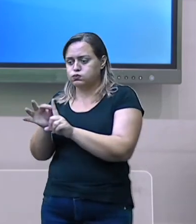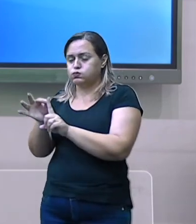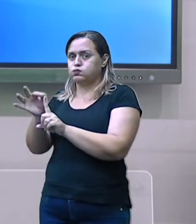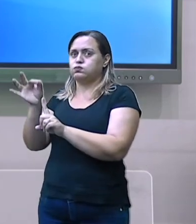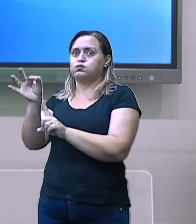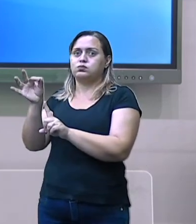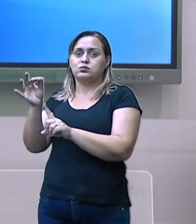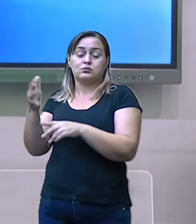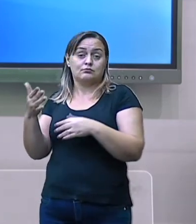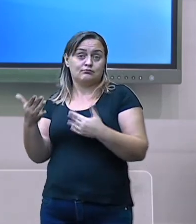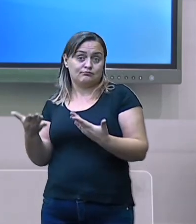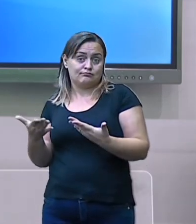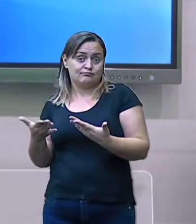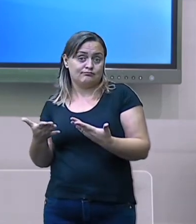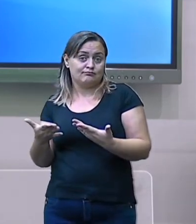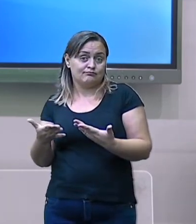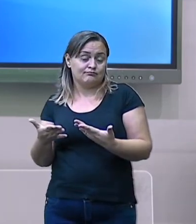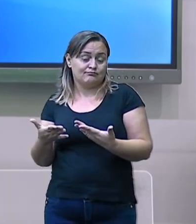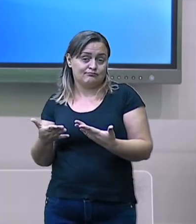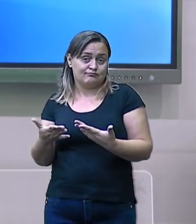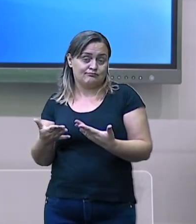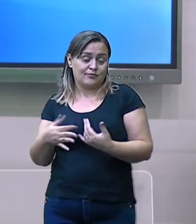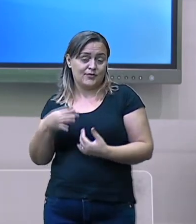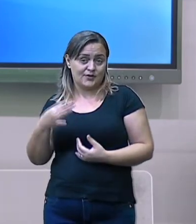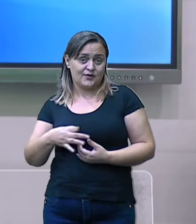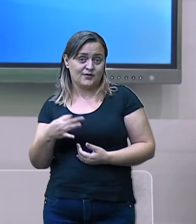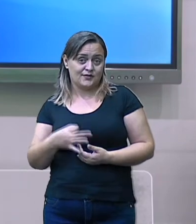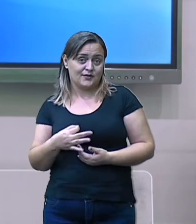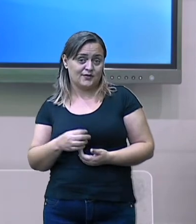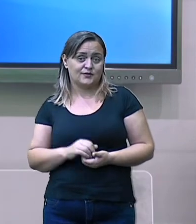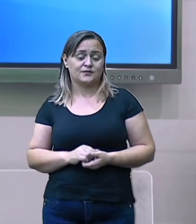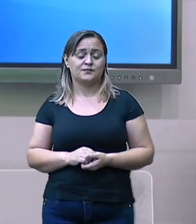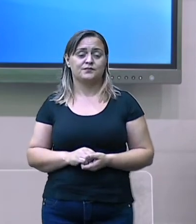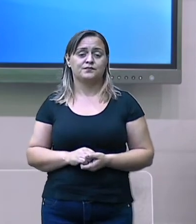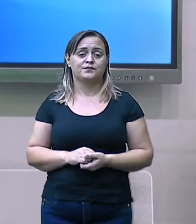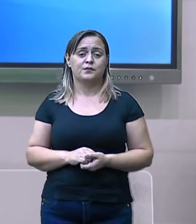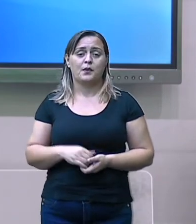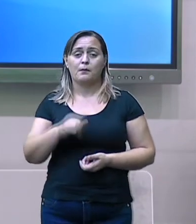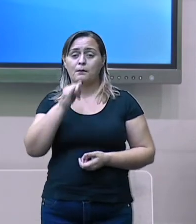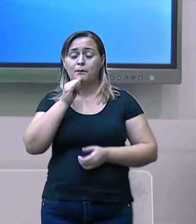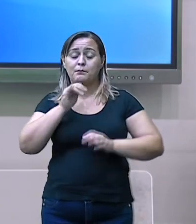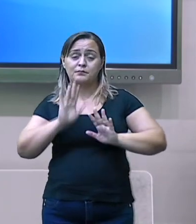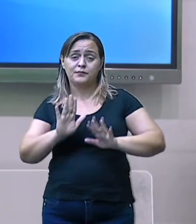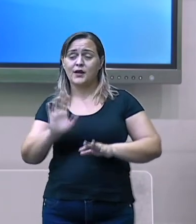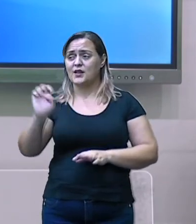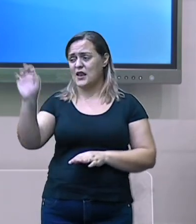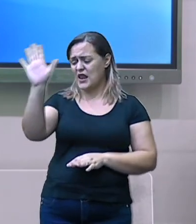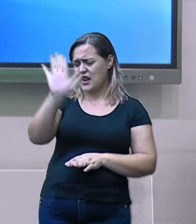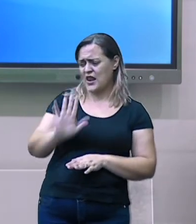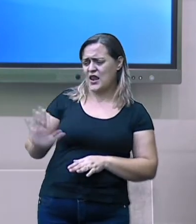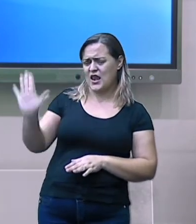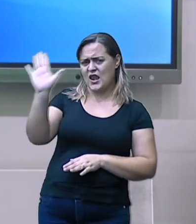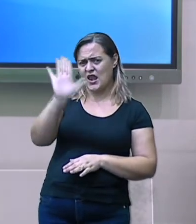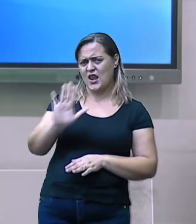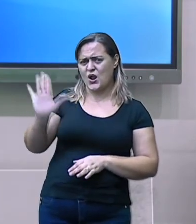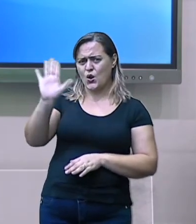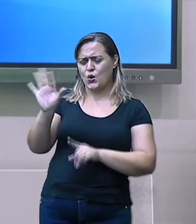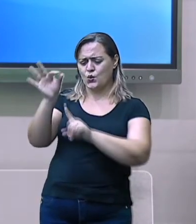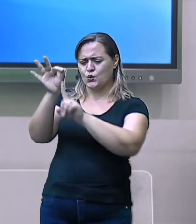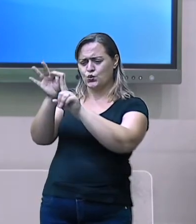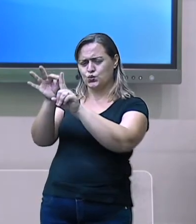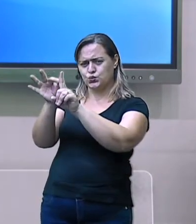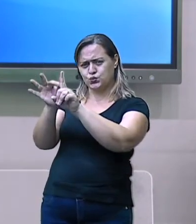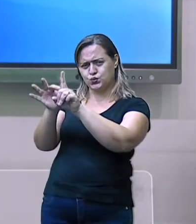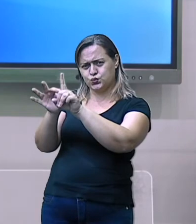vezes, é o que aconteceu aqui. Enquanto que, na Europa, as temperaturas estavam muito baixas, uma